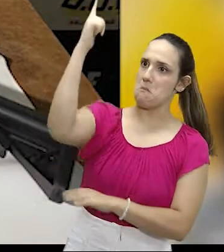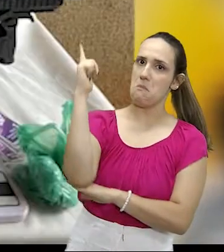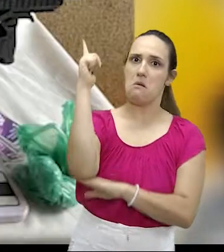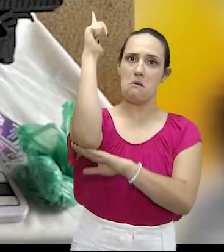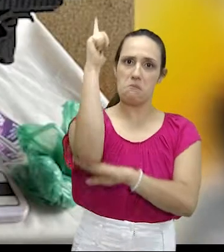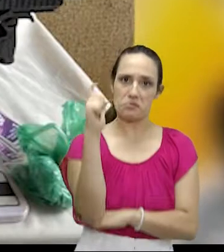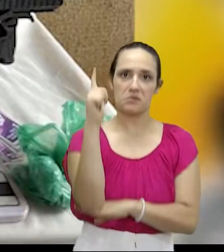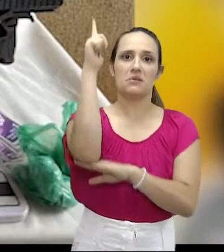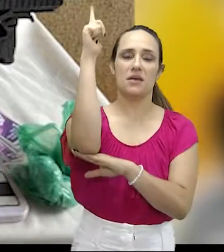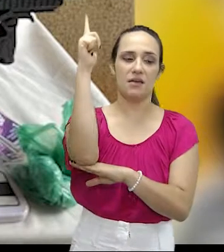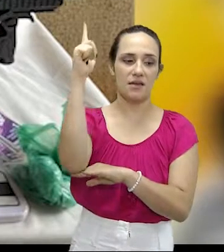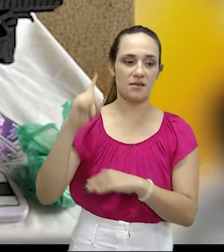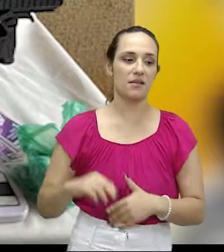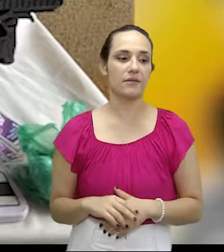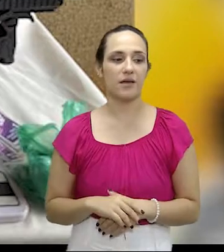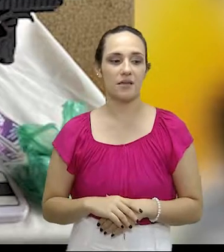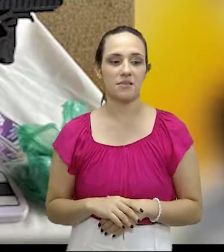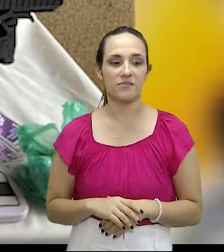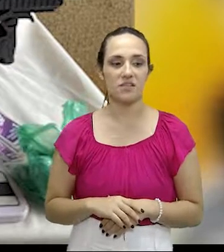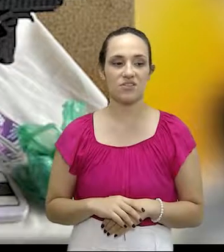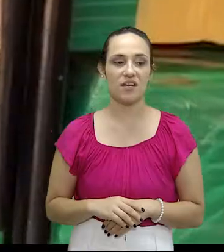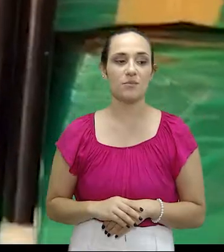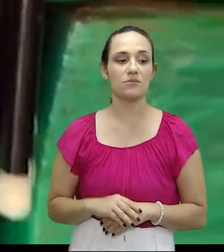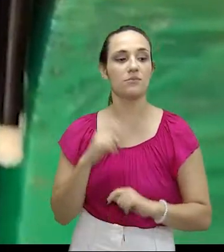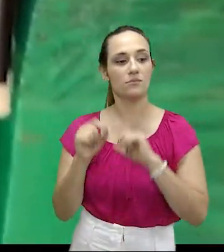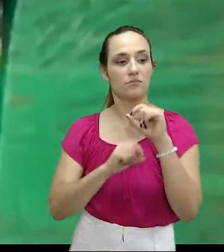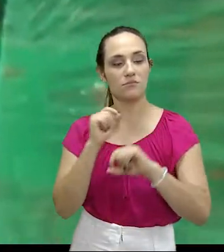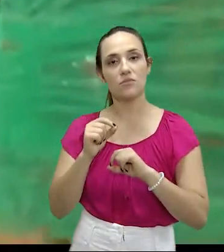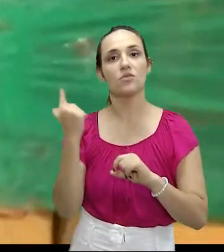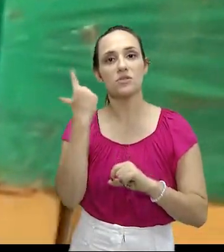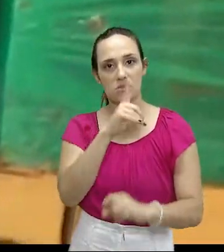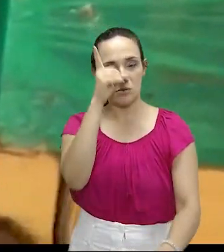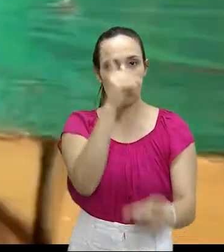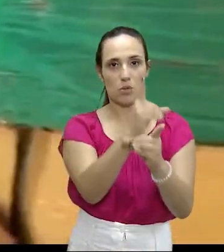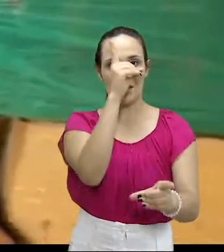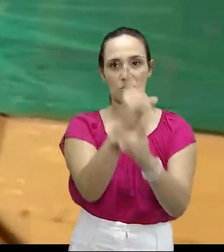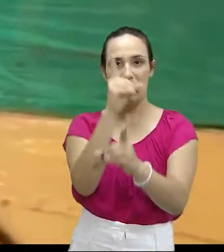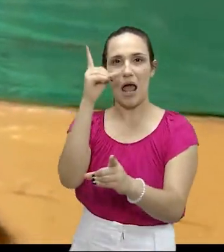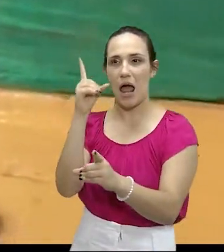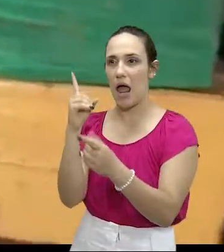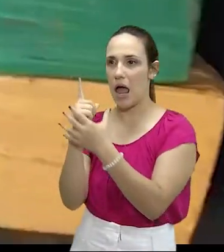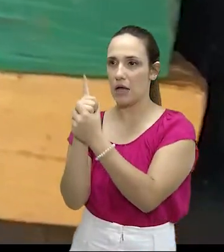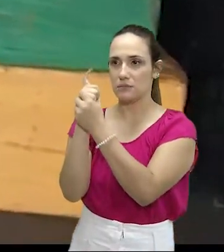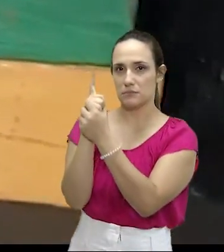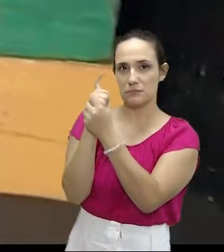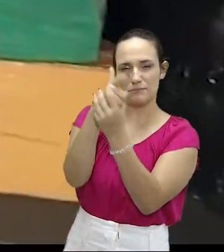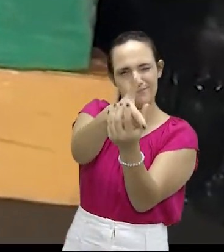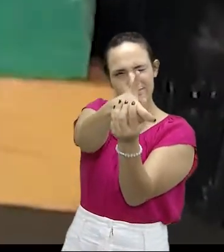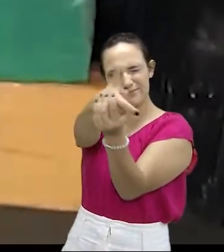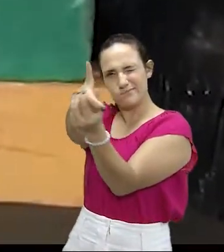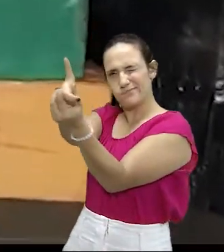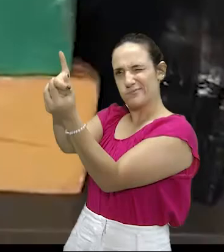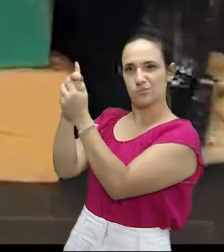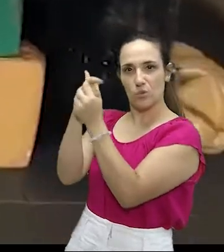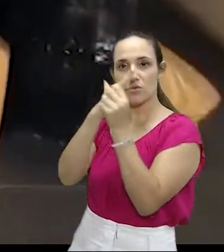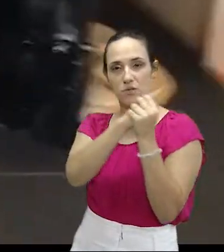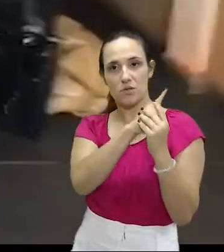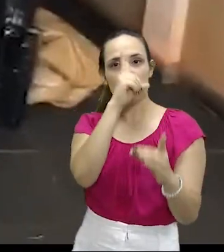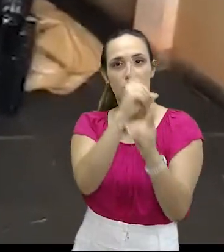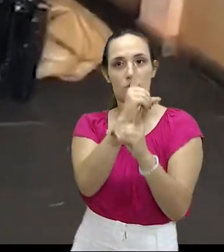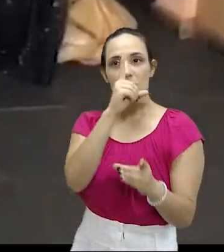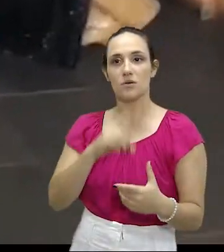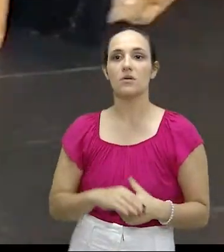fuzis e um montante foram 31 armas de fogo, muitas delas ali portadas por